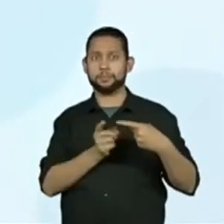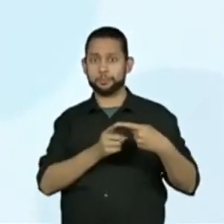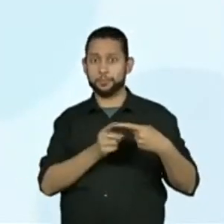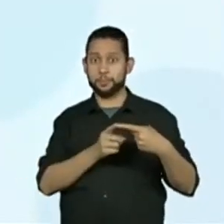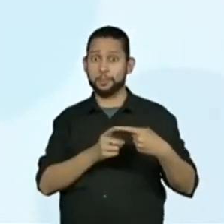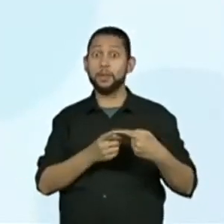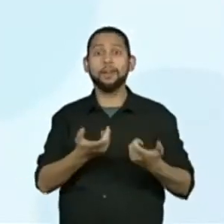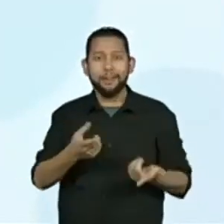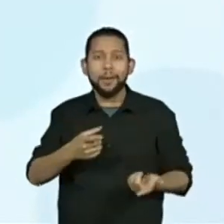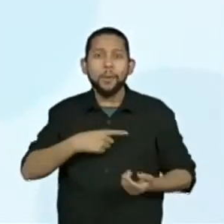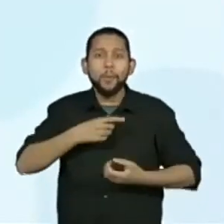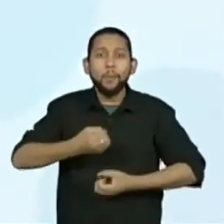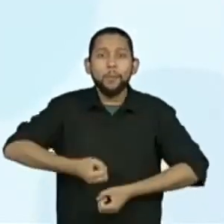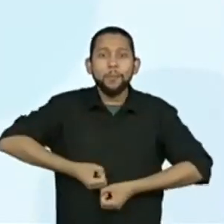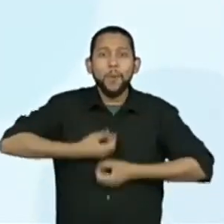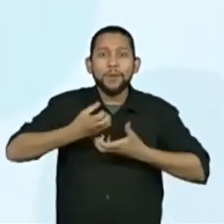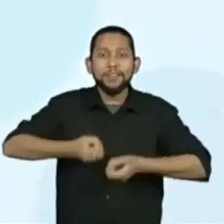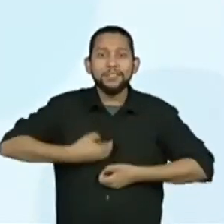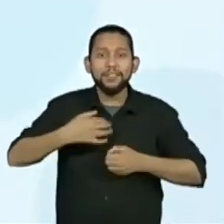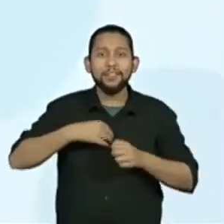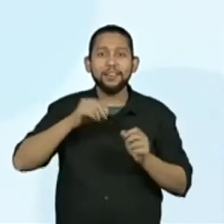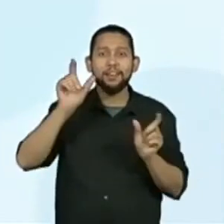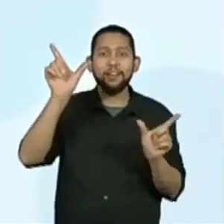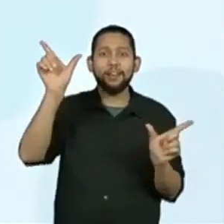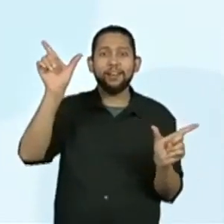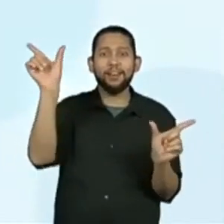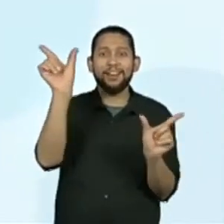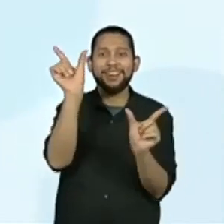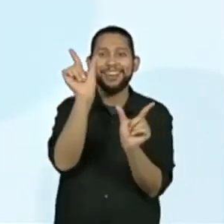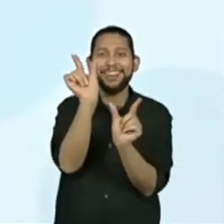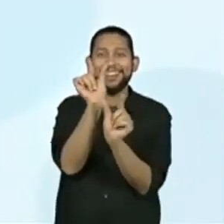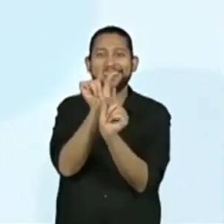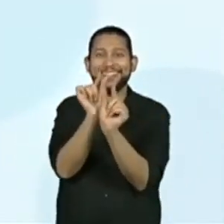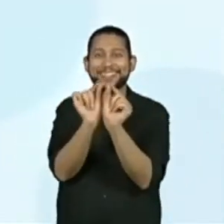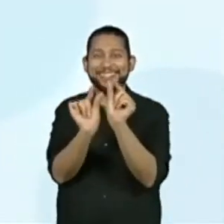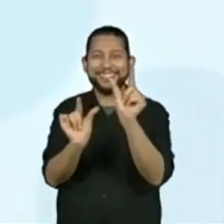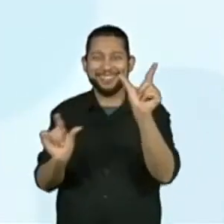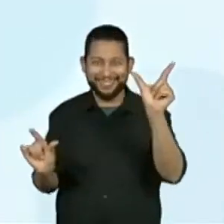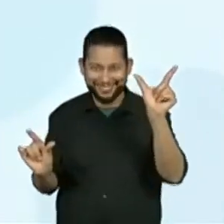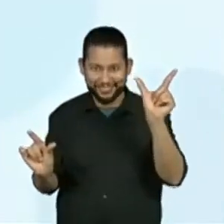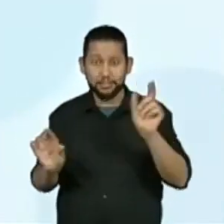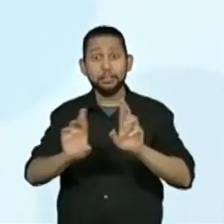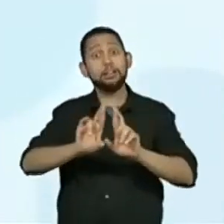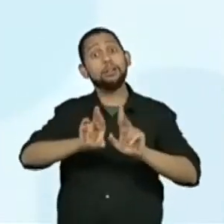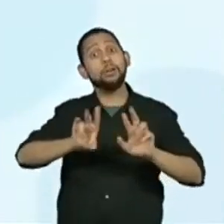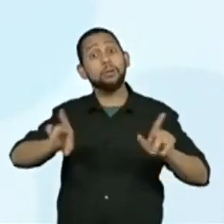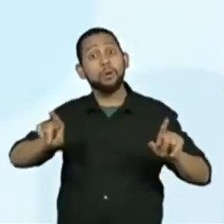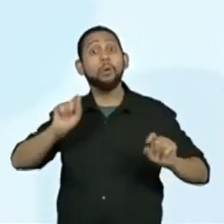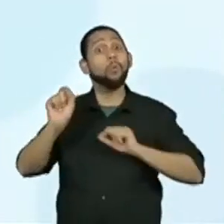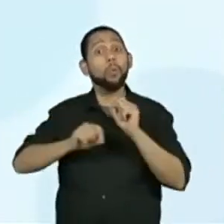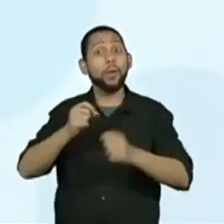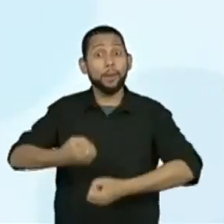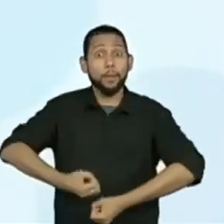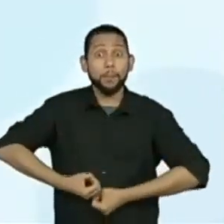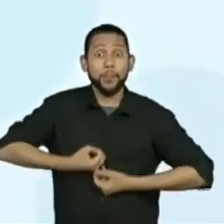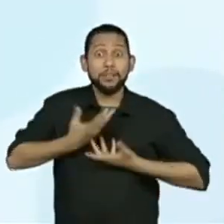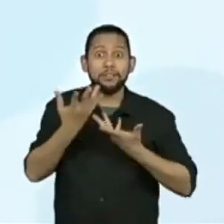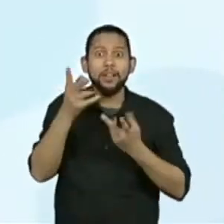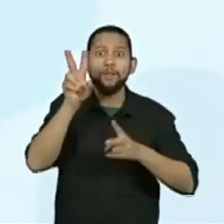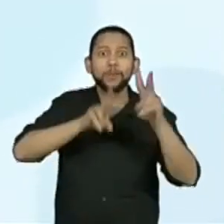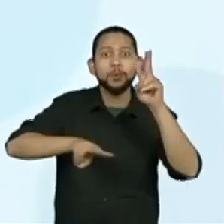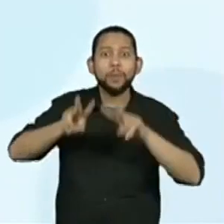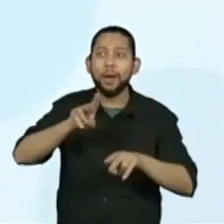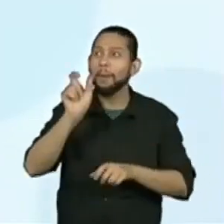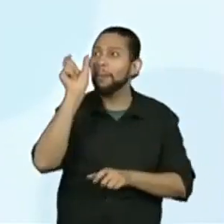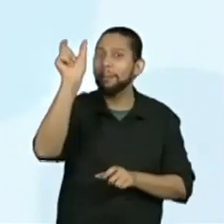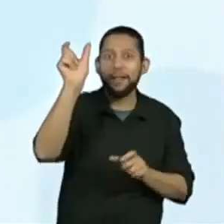poemas concretos, agora eu vou mudar de novo, são expressões poéticas visuais